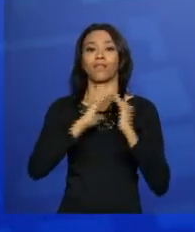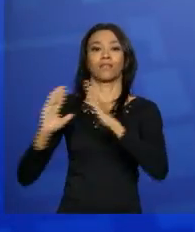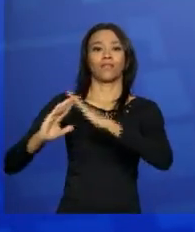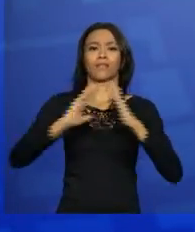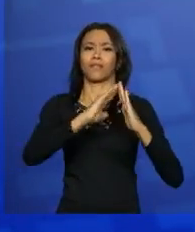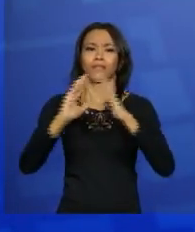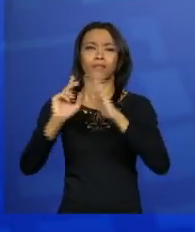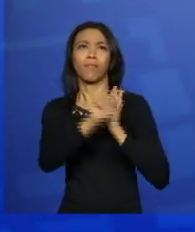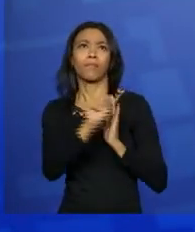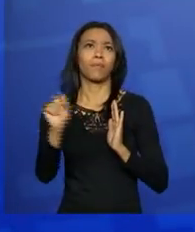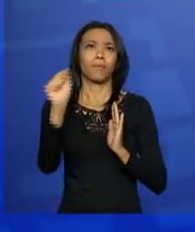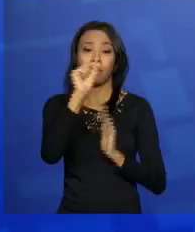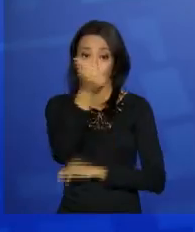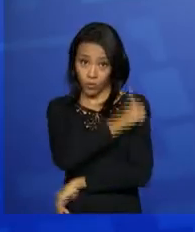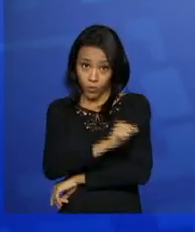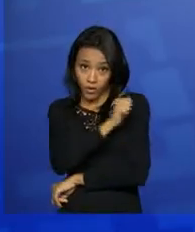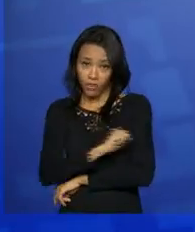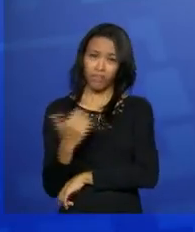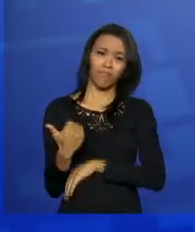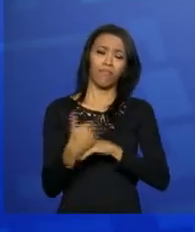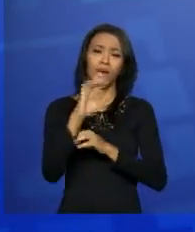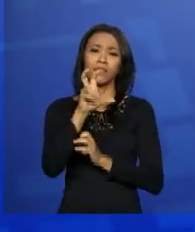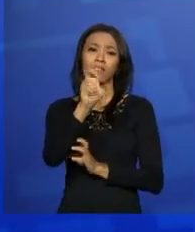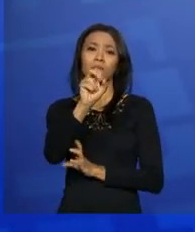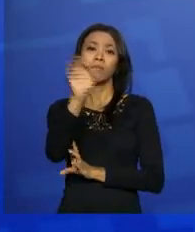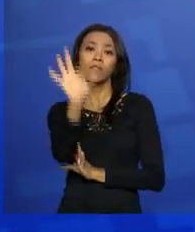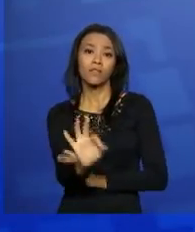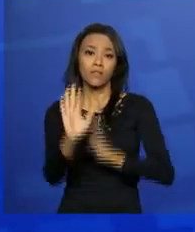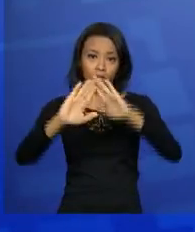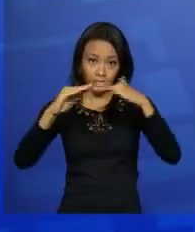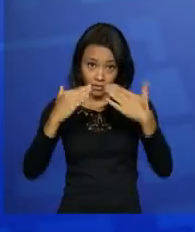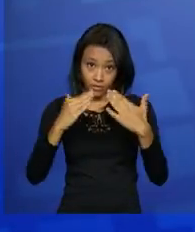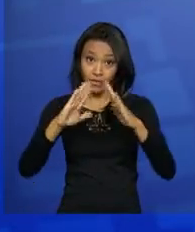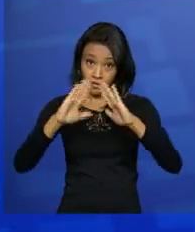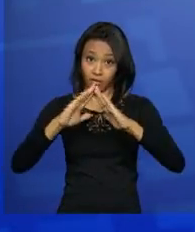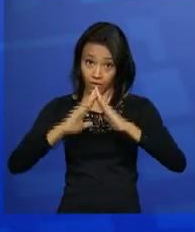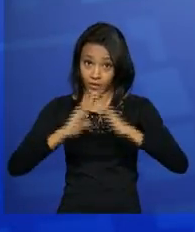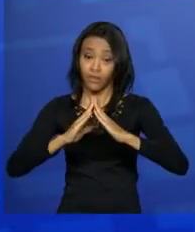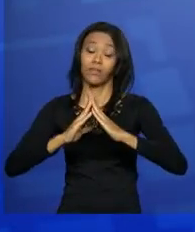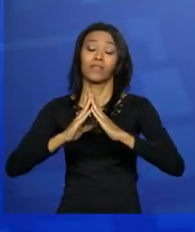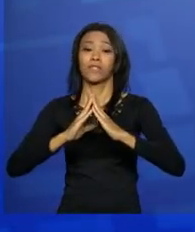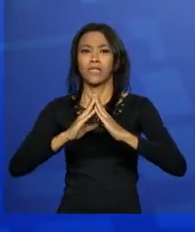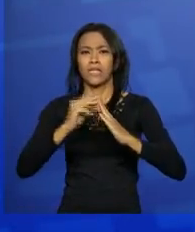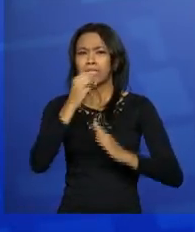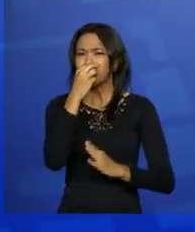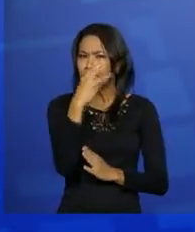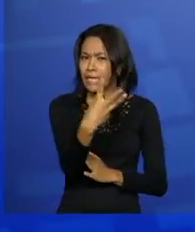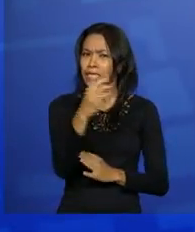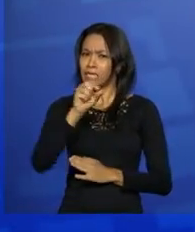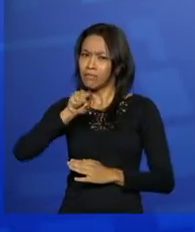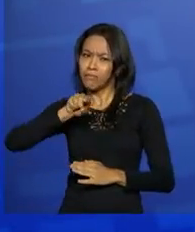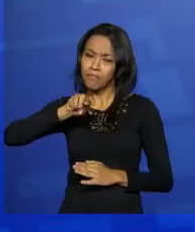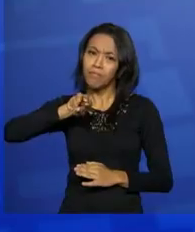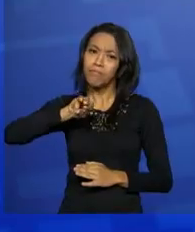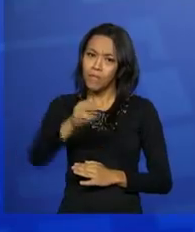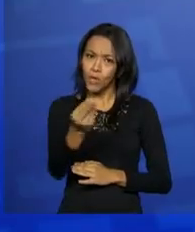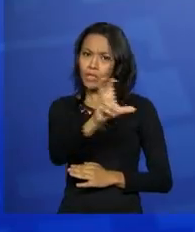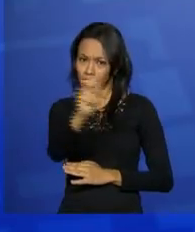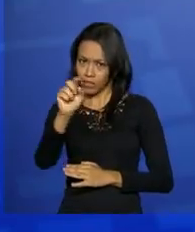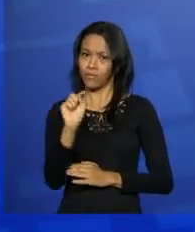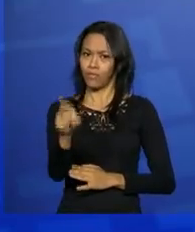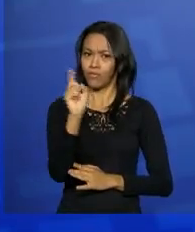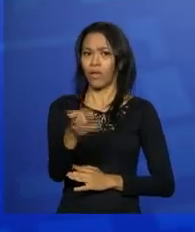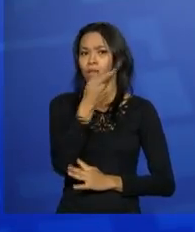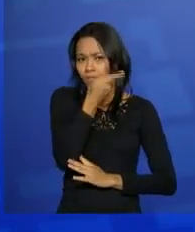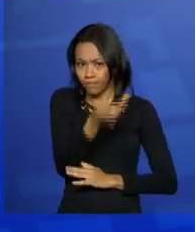o país. No estado do Rio, mais de 50% dos imóveis, quase 3 milhões e meio já foram visitados em